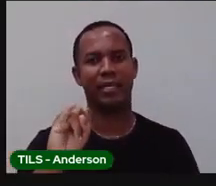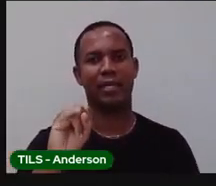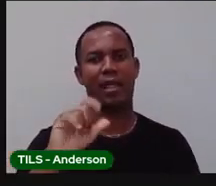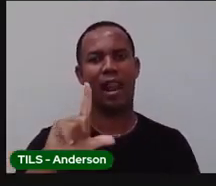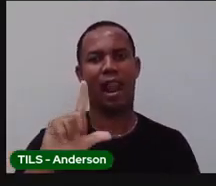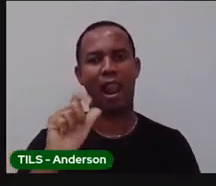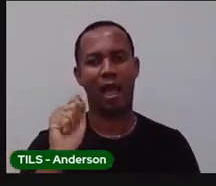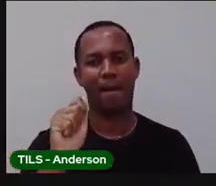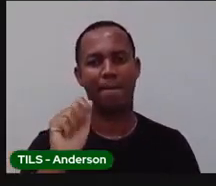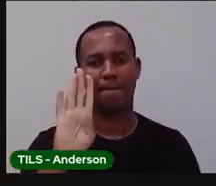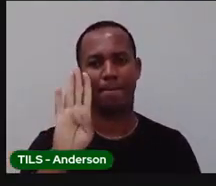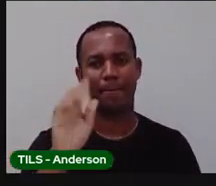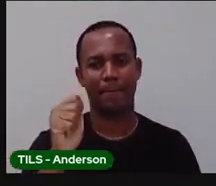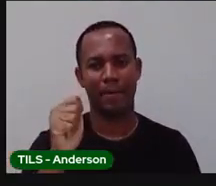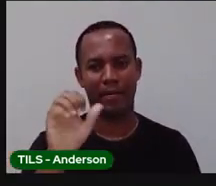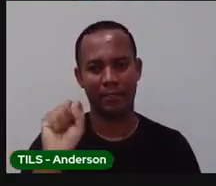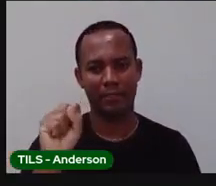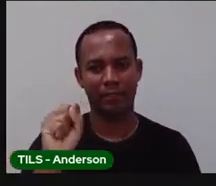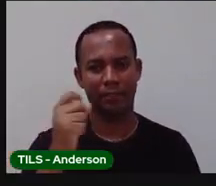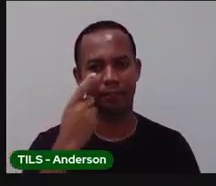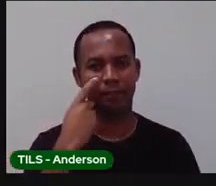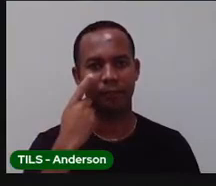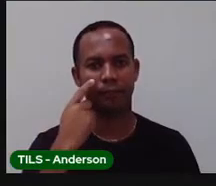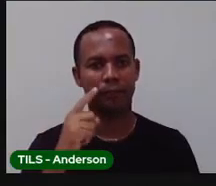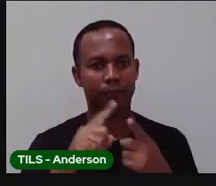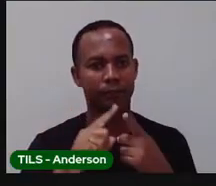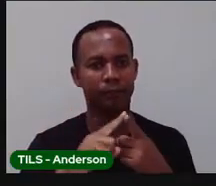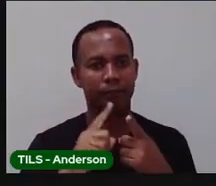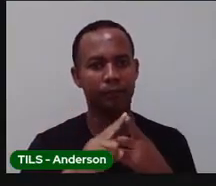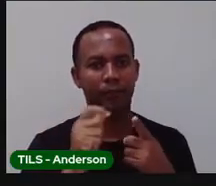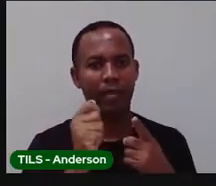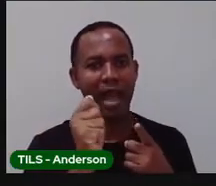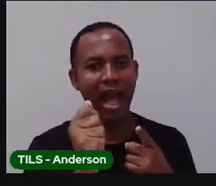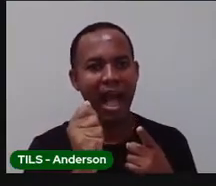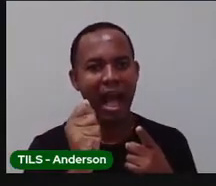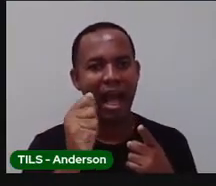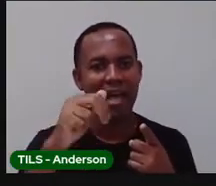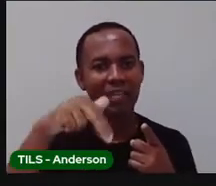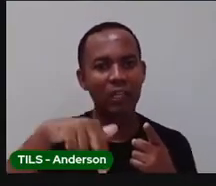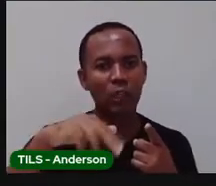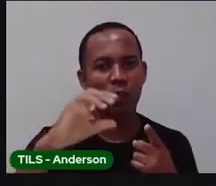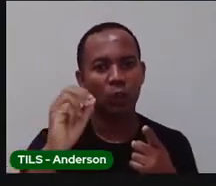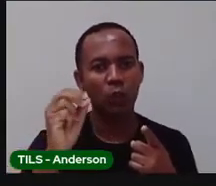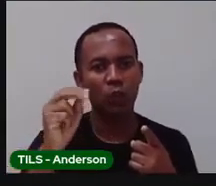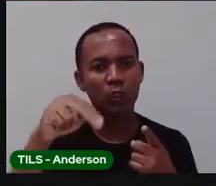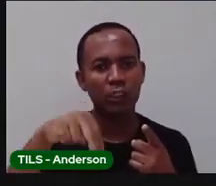agora. A-no-ni-mo.